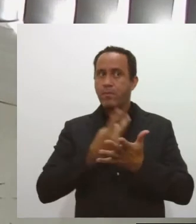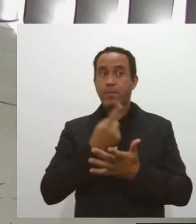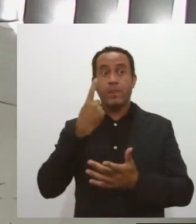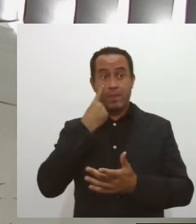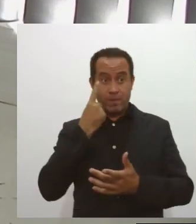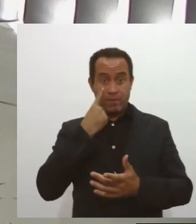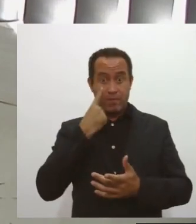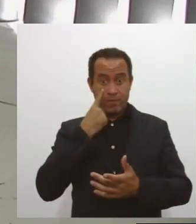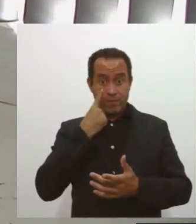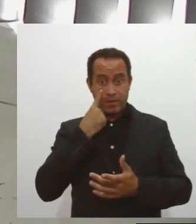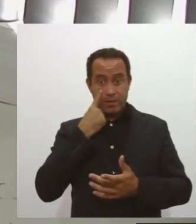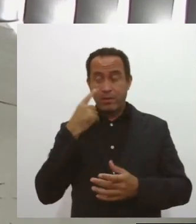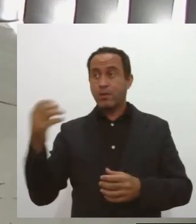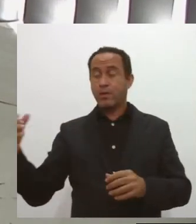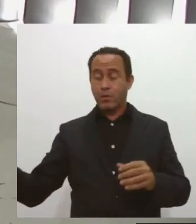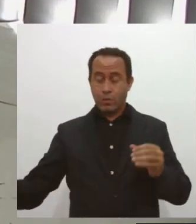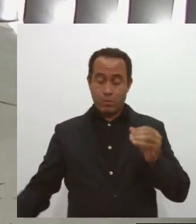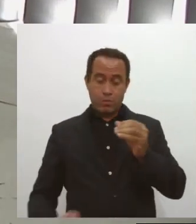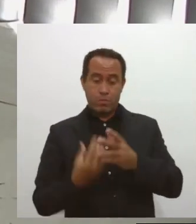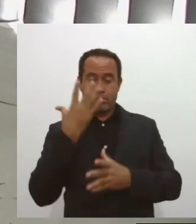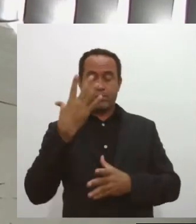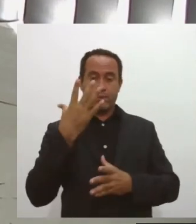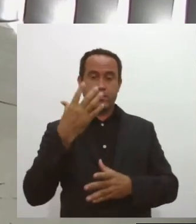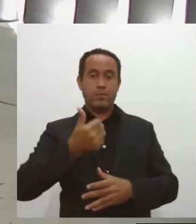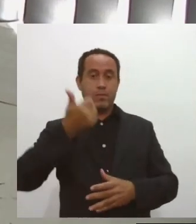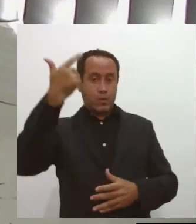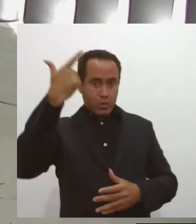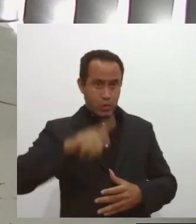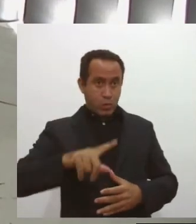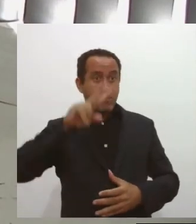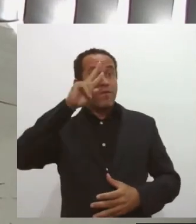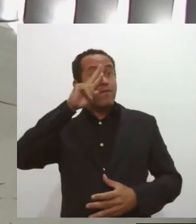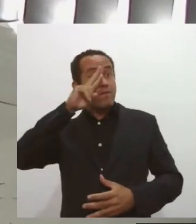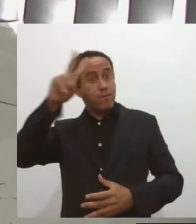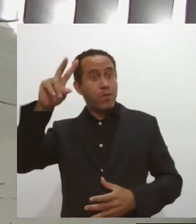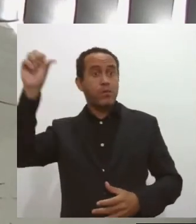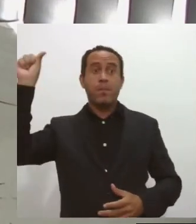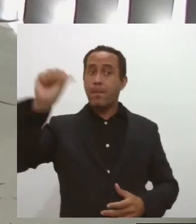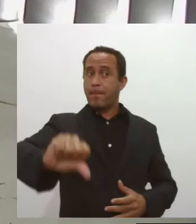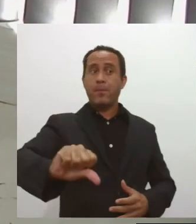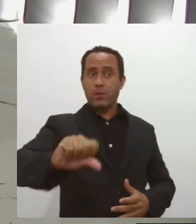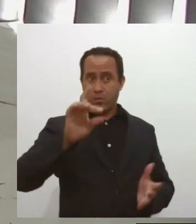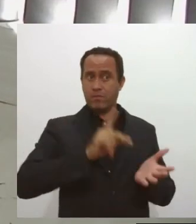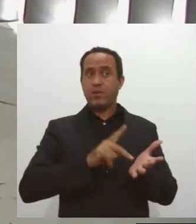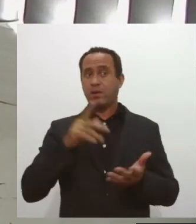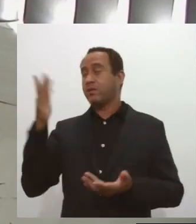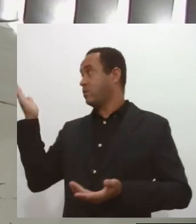que quando vem a Covid de novo, vem de forma até mais forte, inclusive.